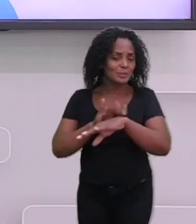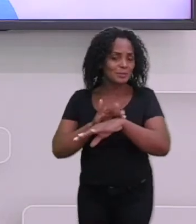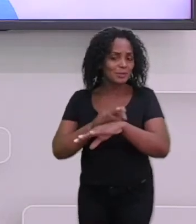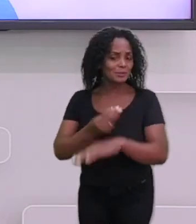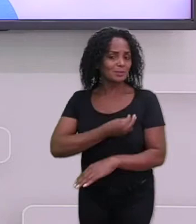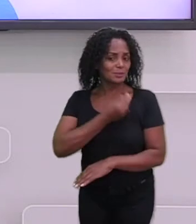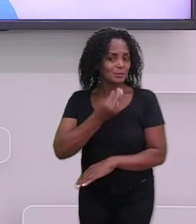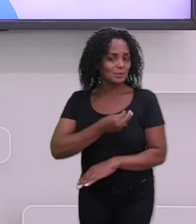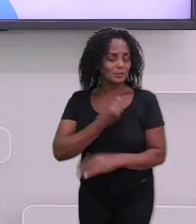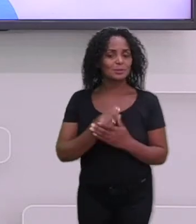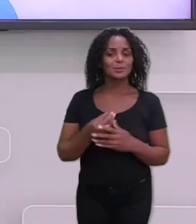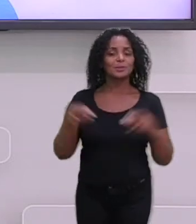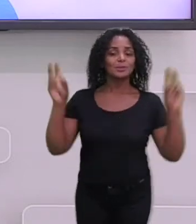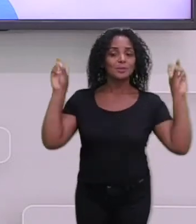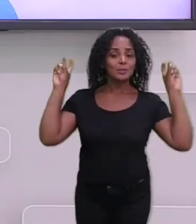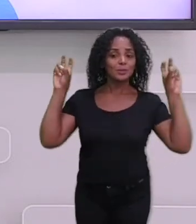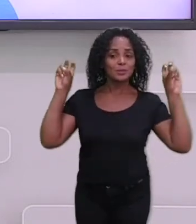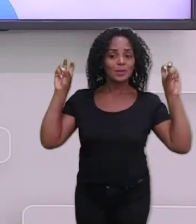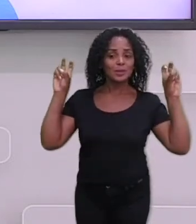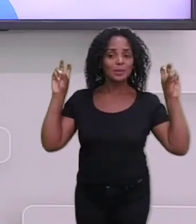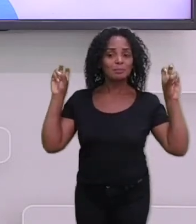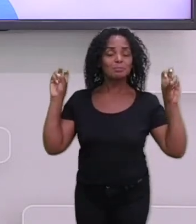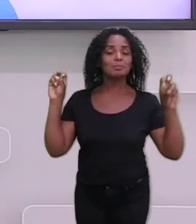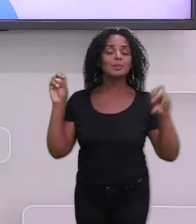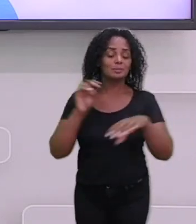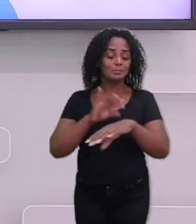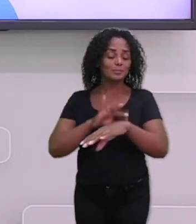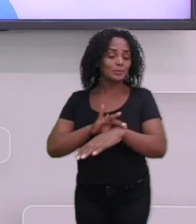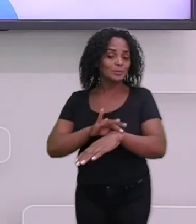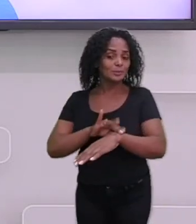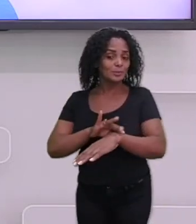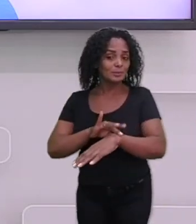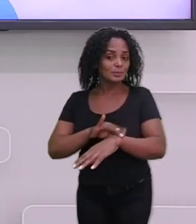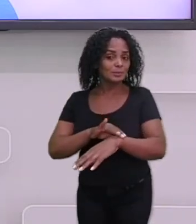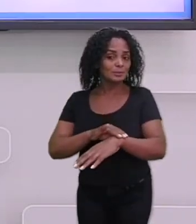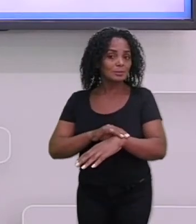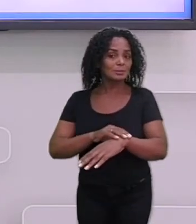nossas vidas. Então hoje o nosso assunto é sobre a dengue.